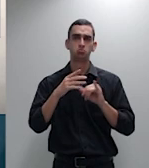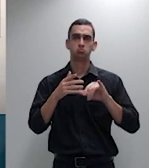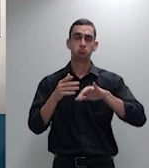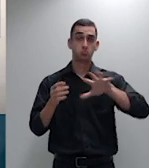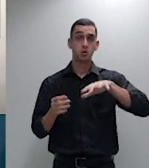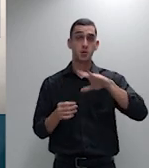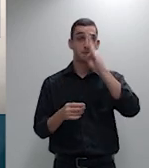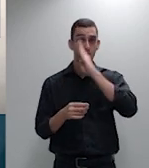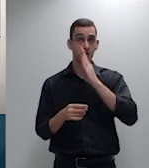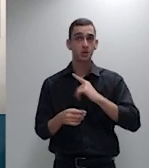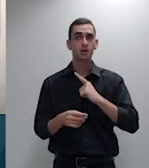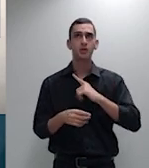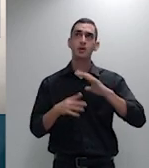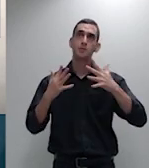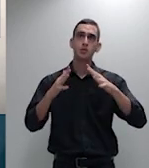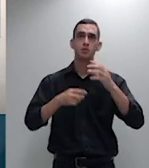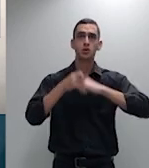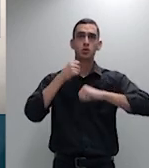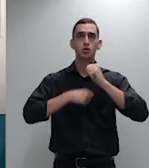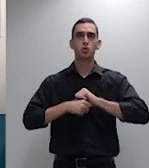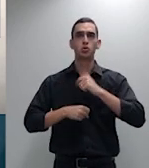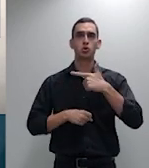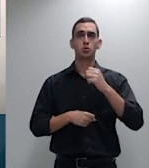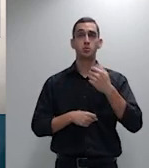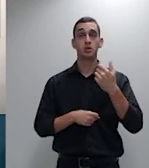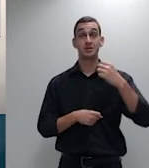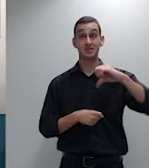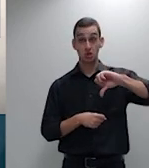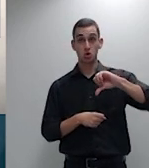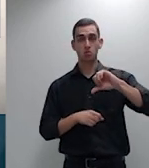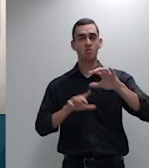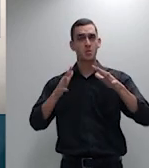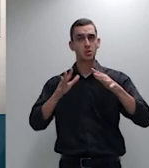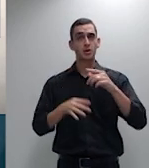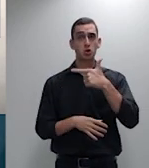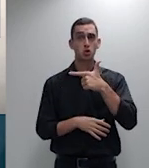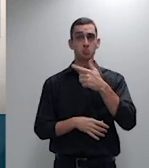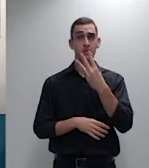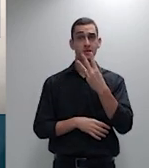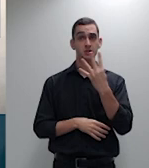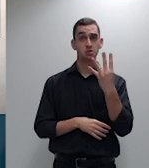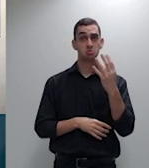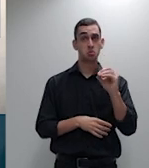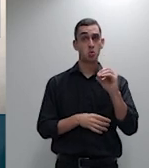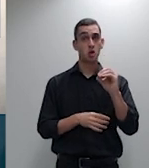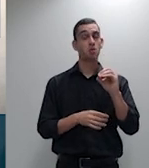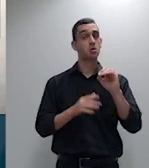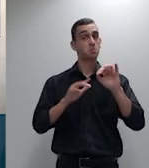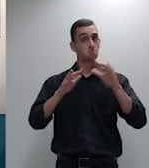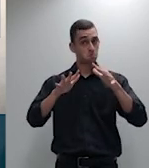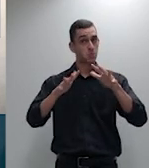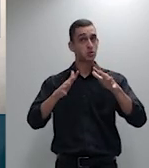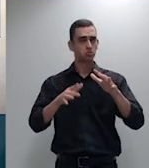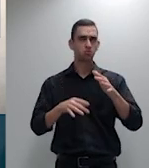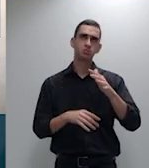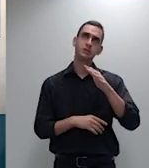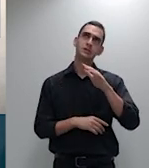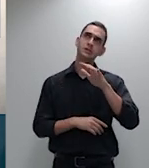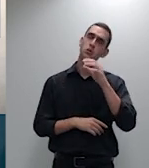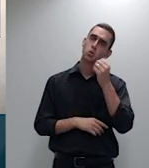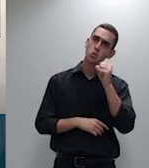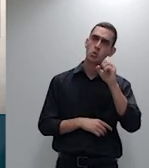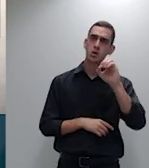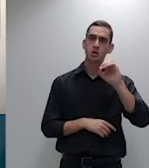2.340 atuários sendo 80% deles atuando na